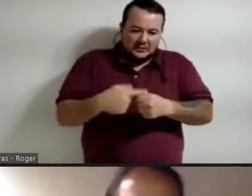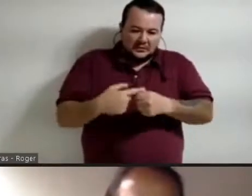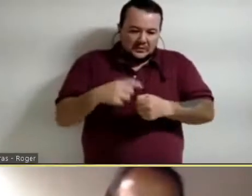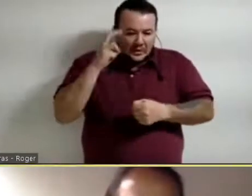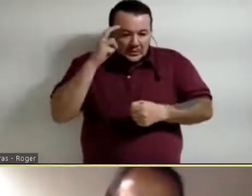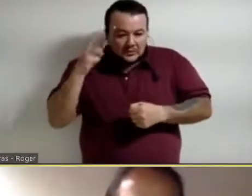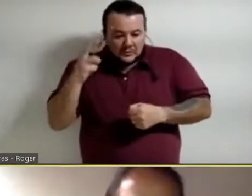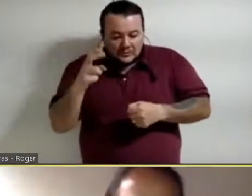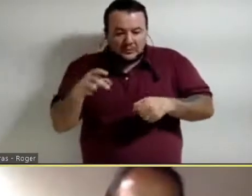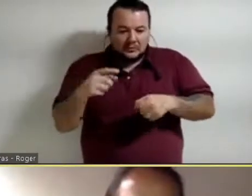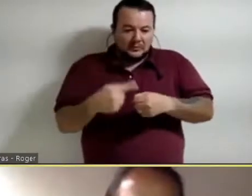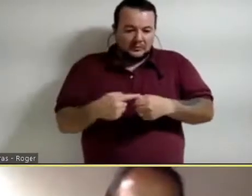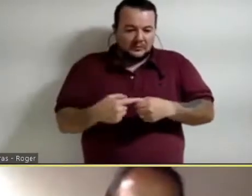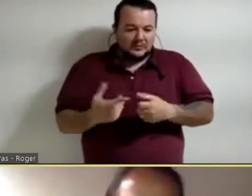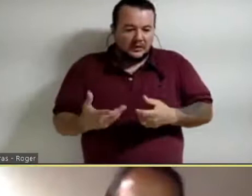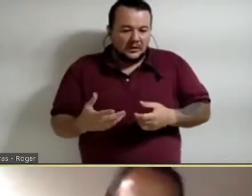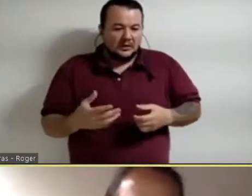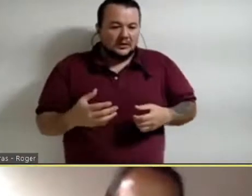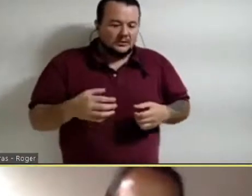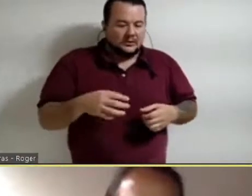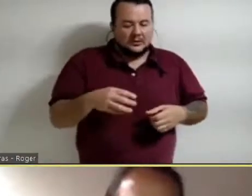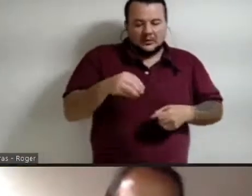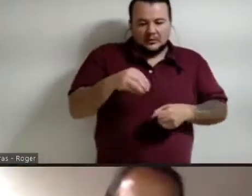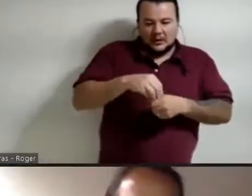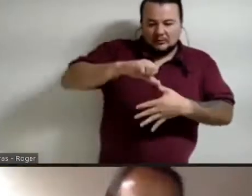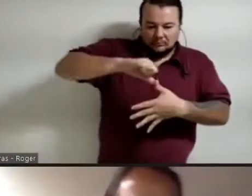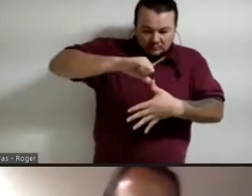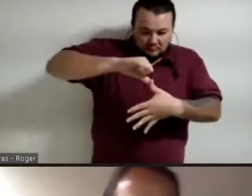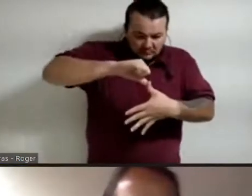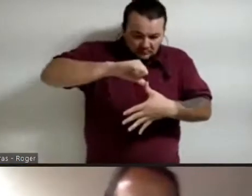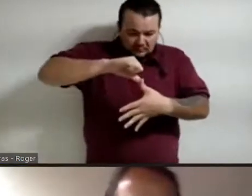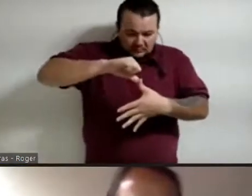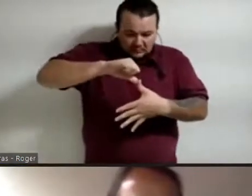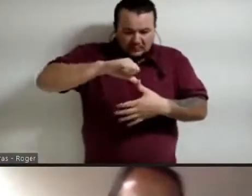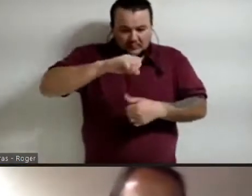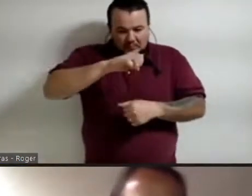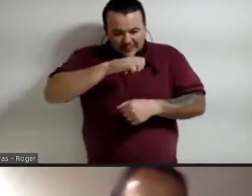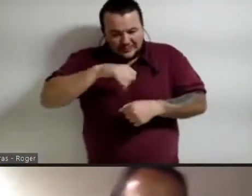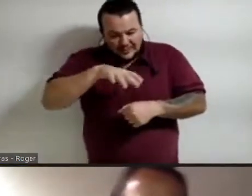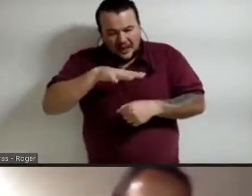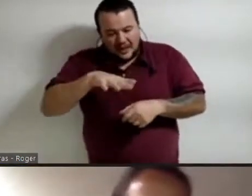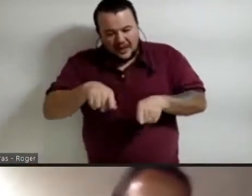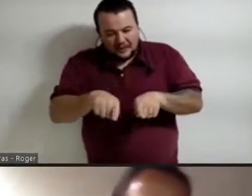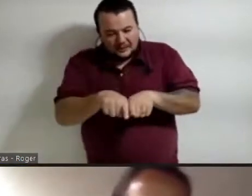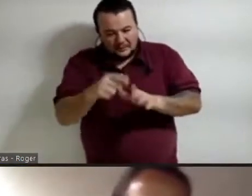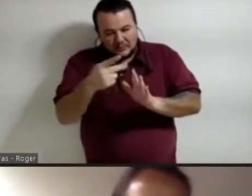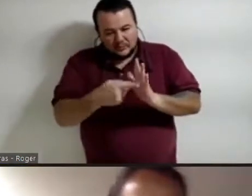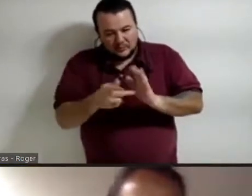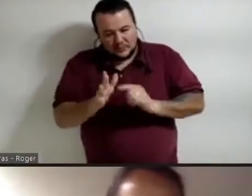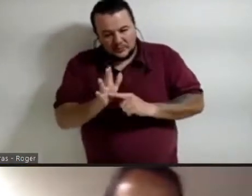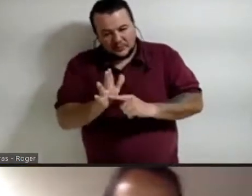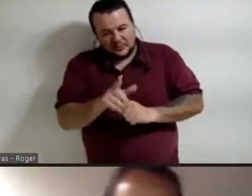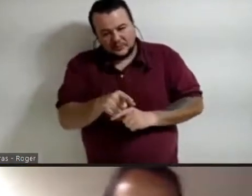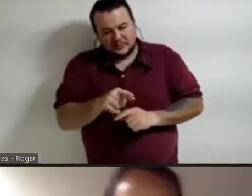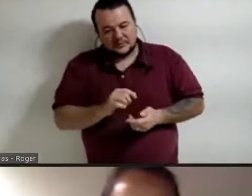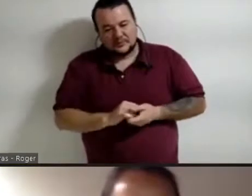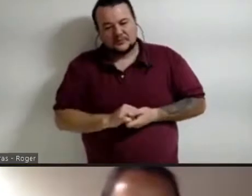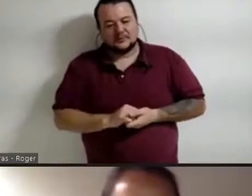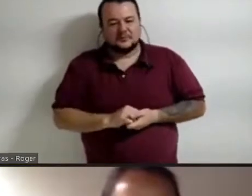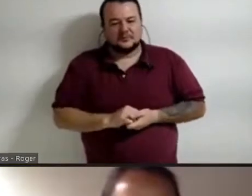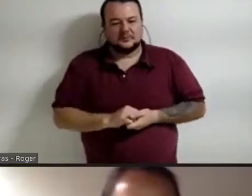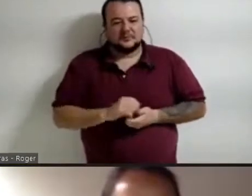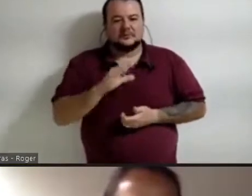urbana na América Latina, nesses âmbitos e projetos que você mostrou. Carlos